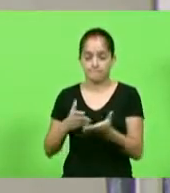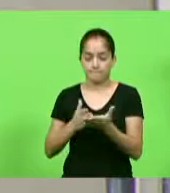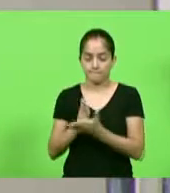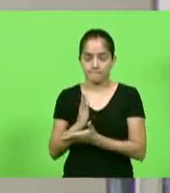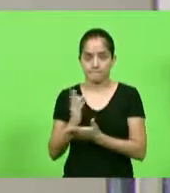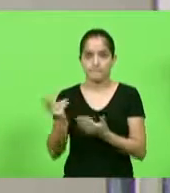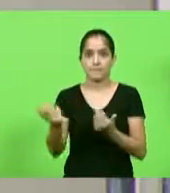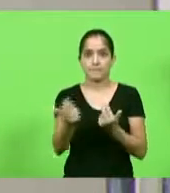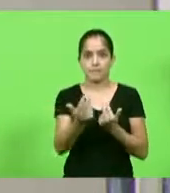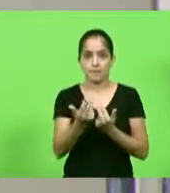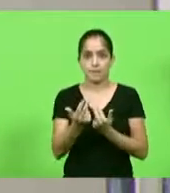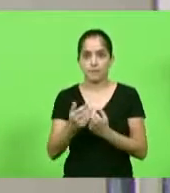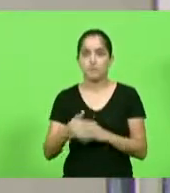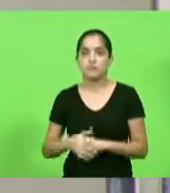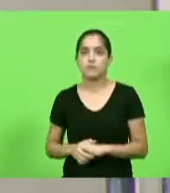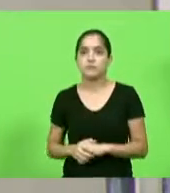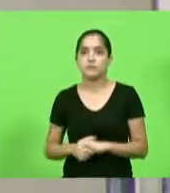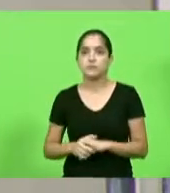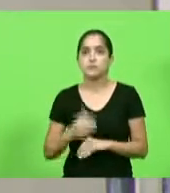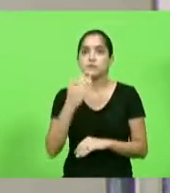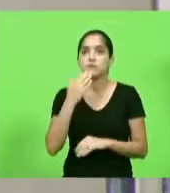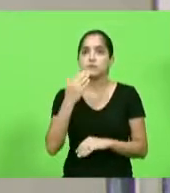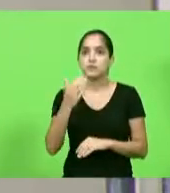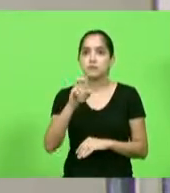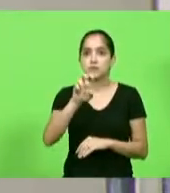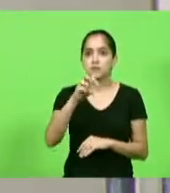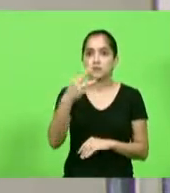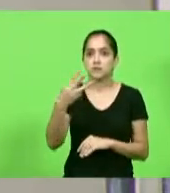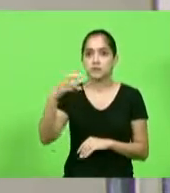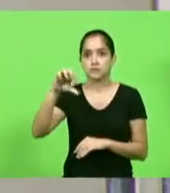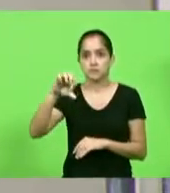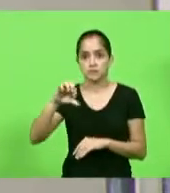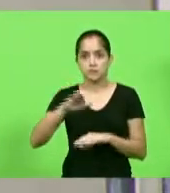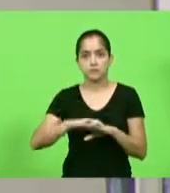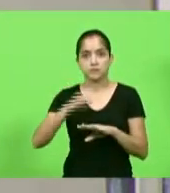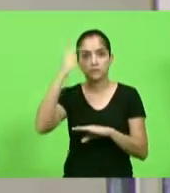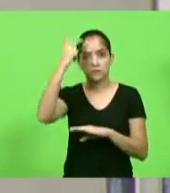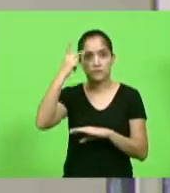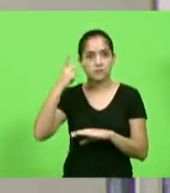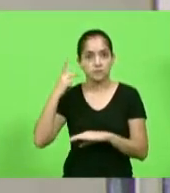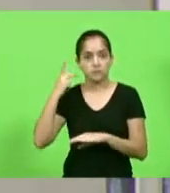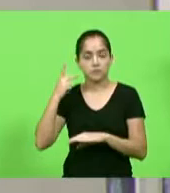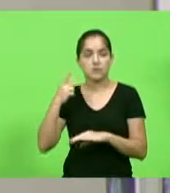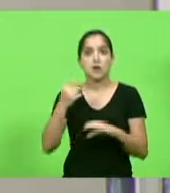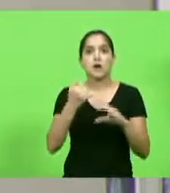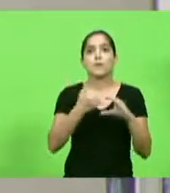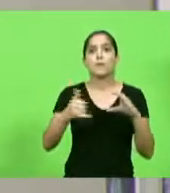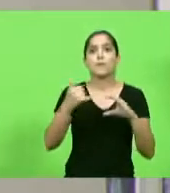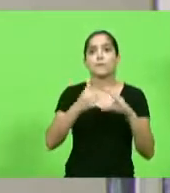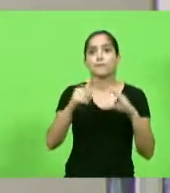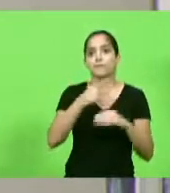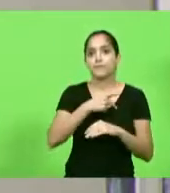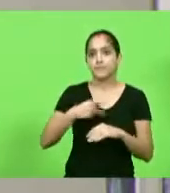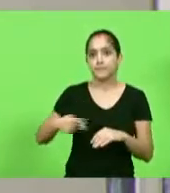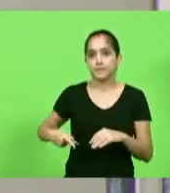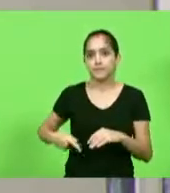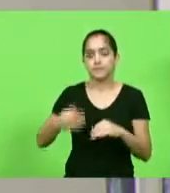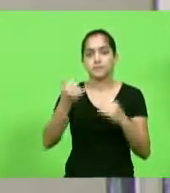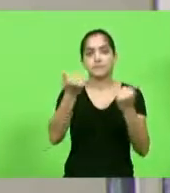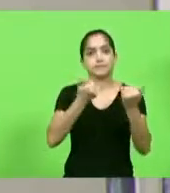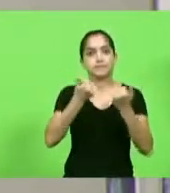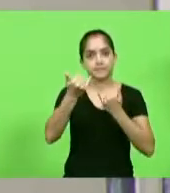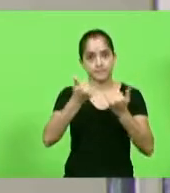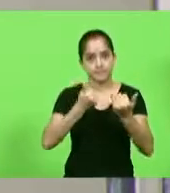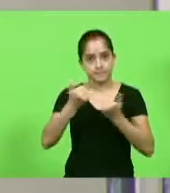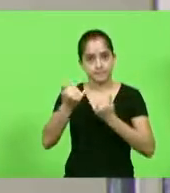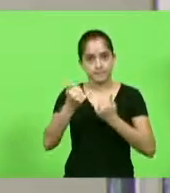aprovado por unanimidade. Requerimento 539, autoria, deputada Paulinha, solicitando à presidência da Celesc informações acerca